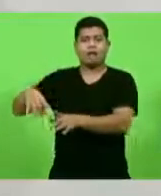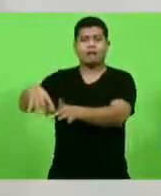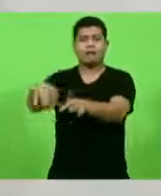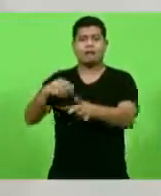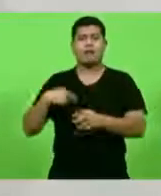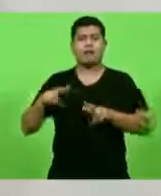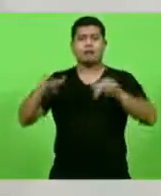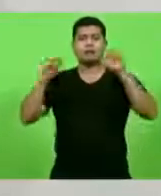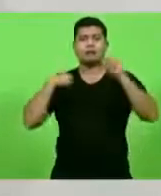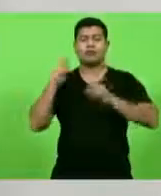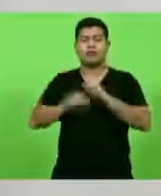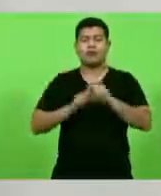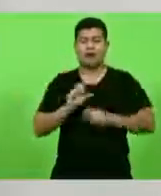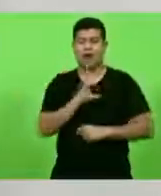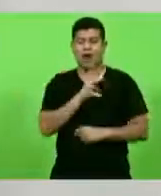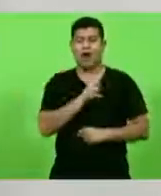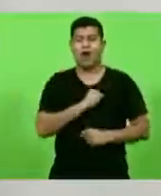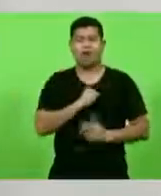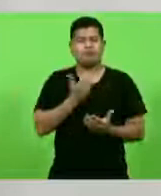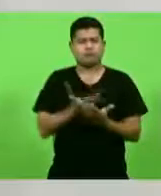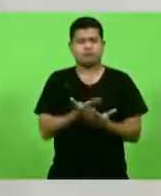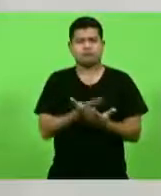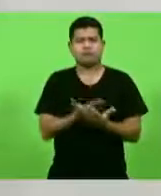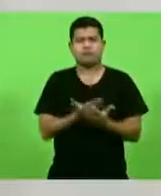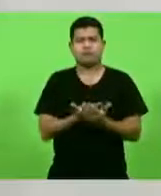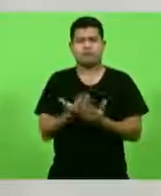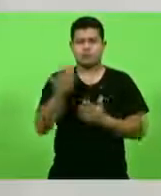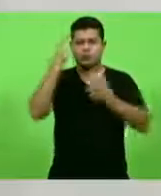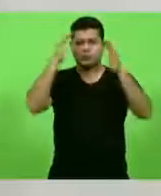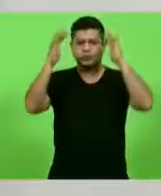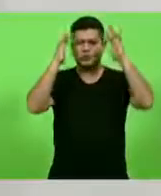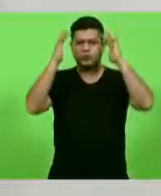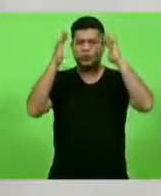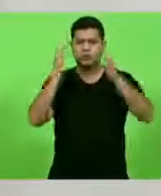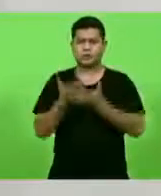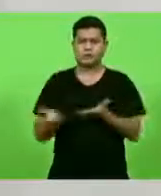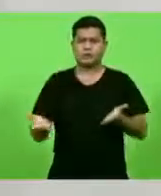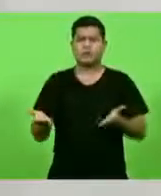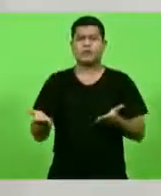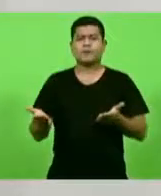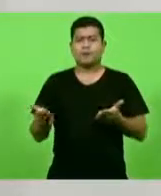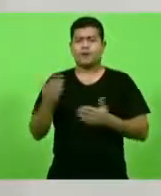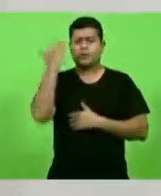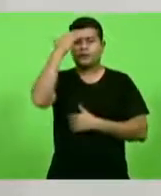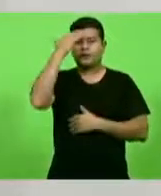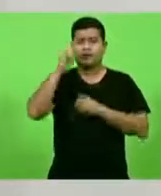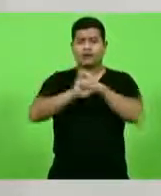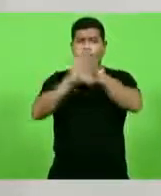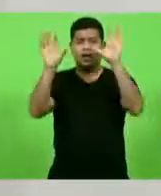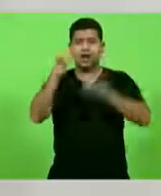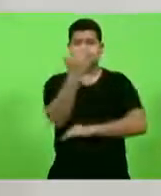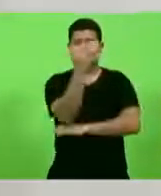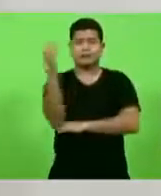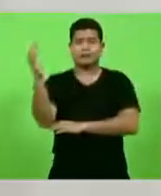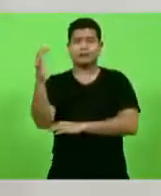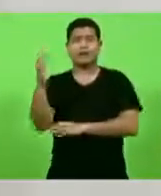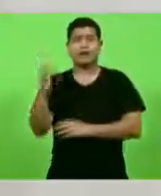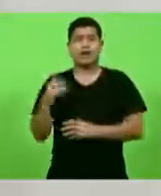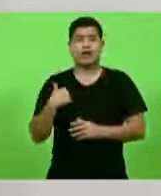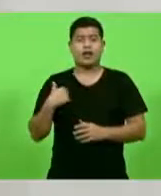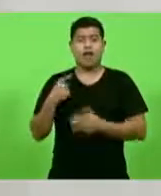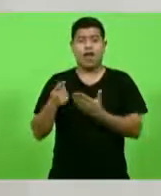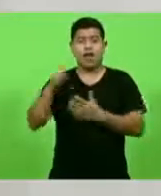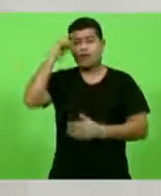pelos estudos, pela compreensão dos fenômenos naturais, que para ele iam muito além de crenças